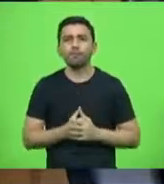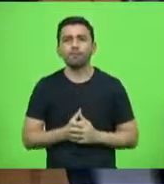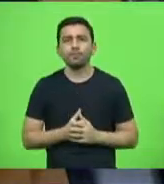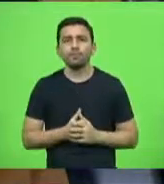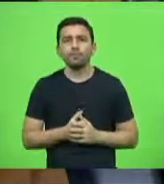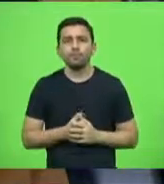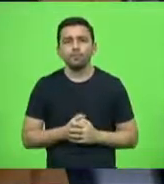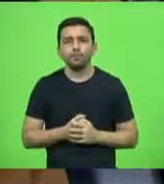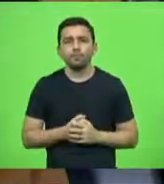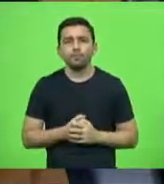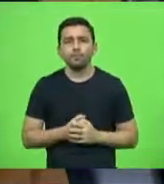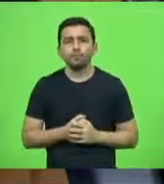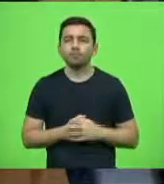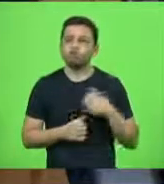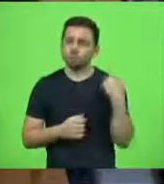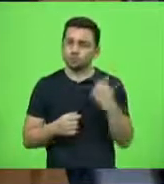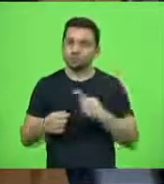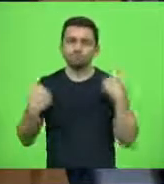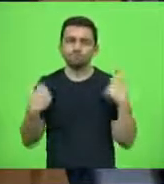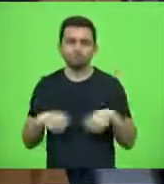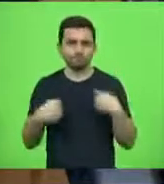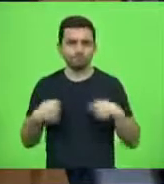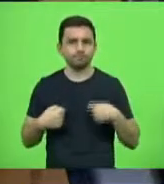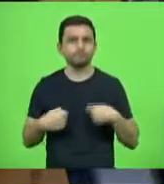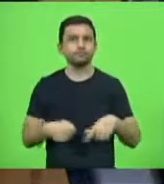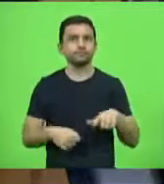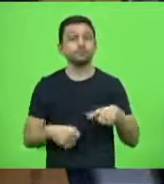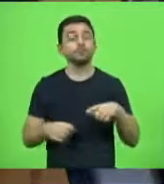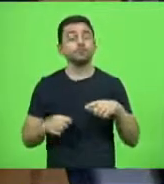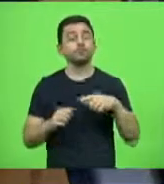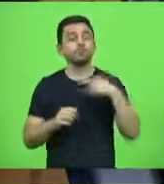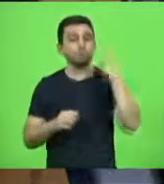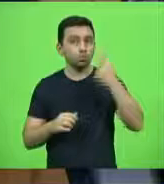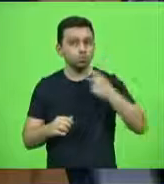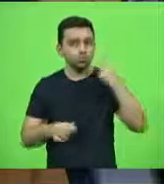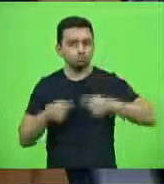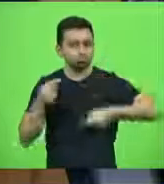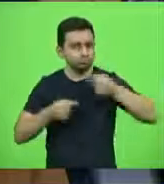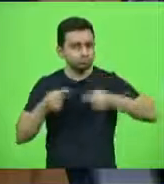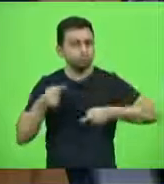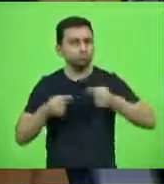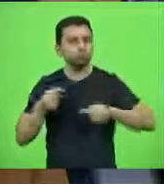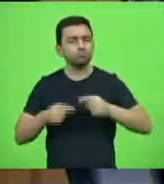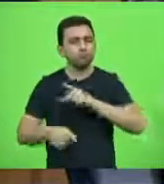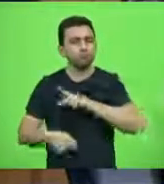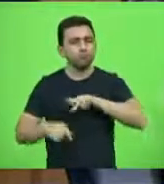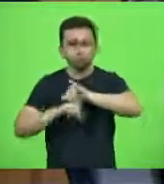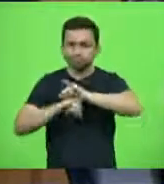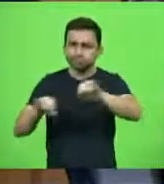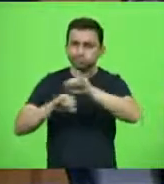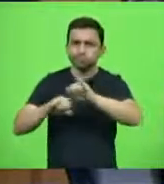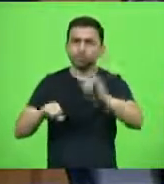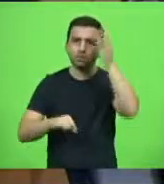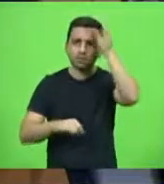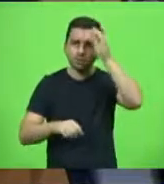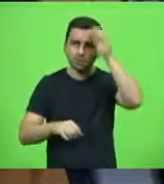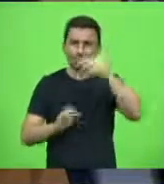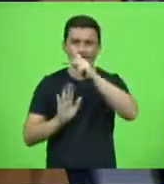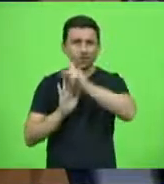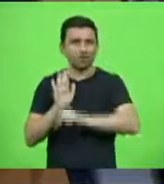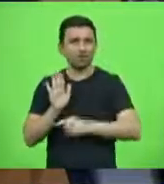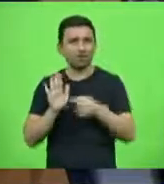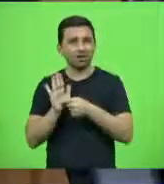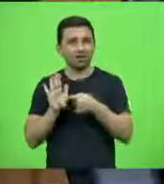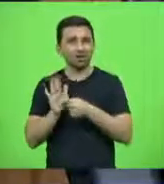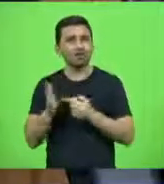e nós precisamos que tenha políticas públicas de conscientização, o projeto, nobres colegas,